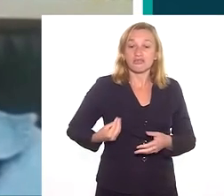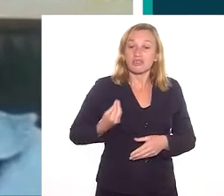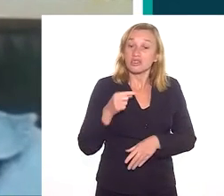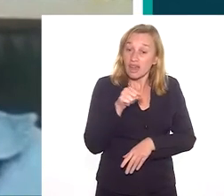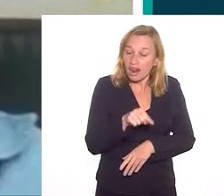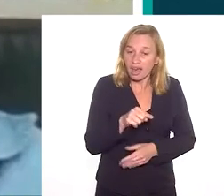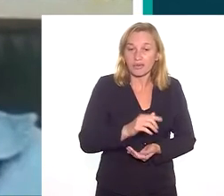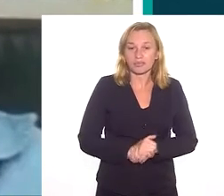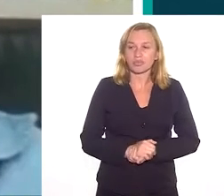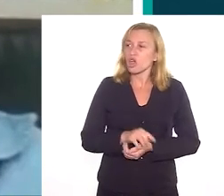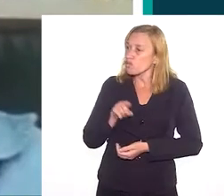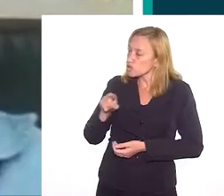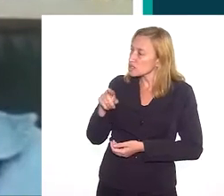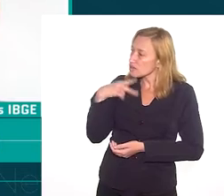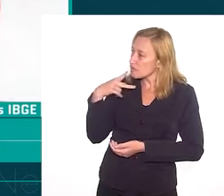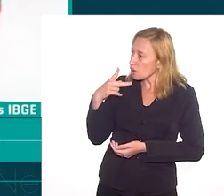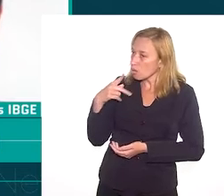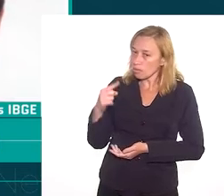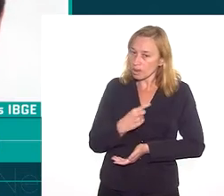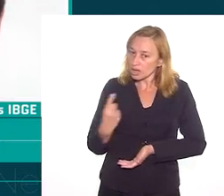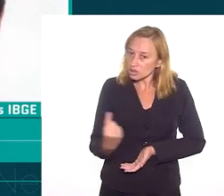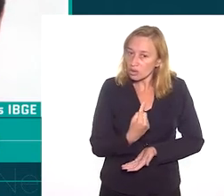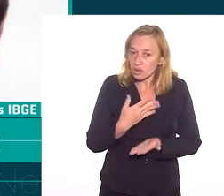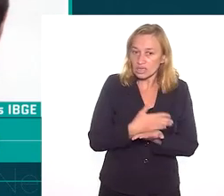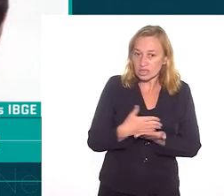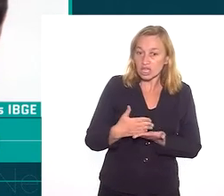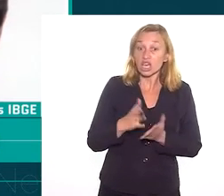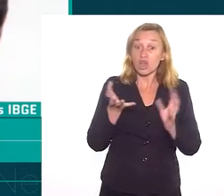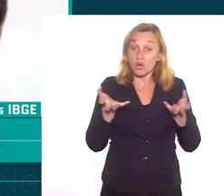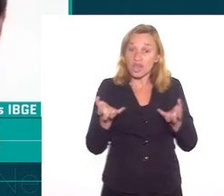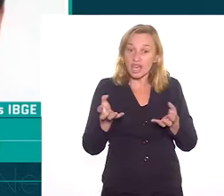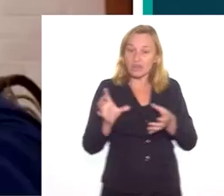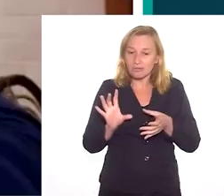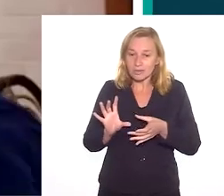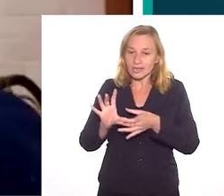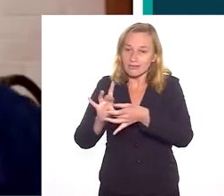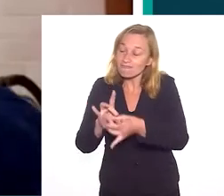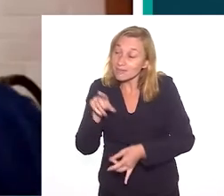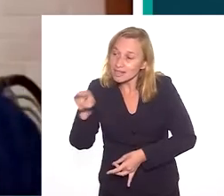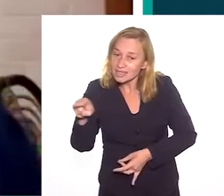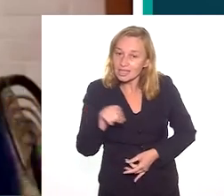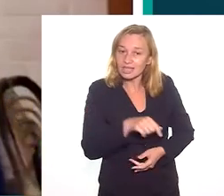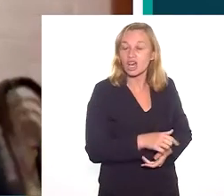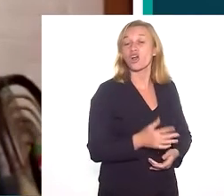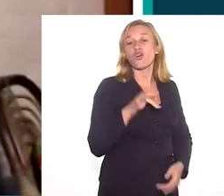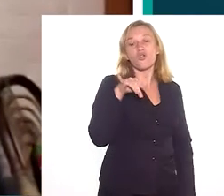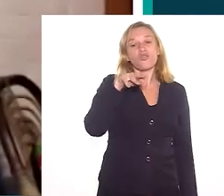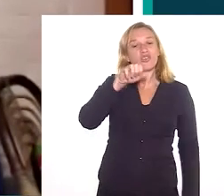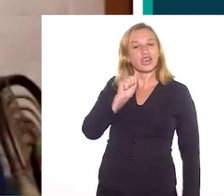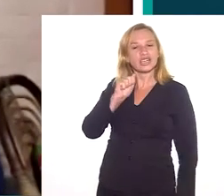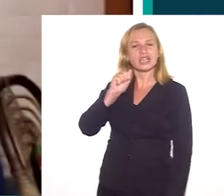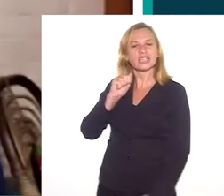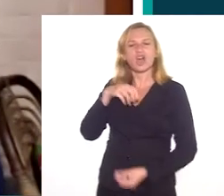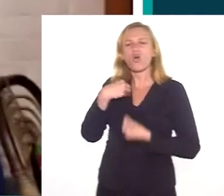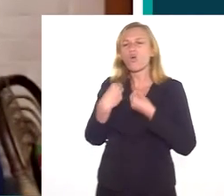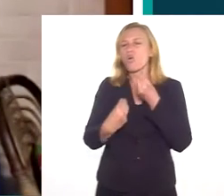sangradores. Você deu uma introdução para a gente, então quero pegar esse gancho.